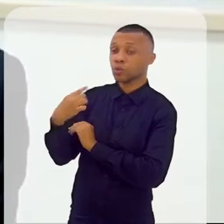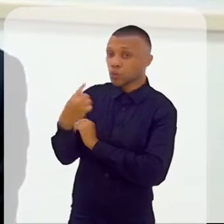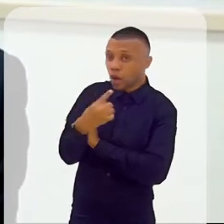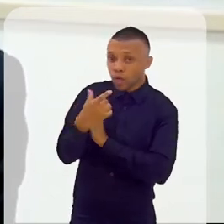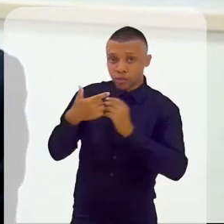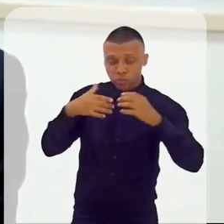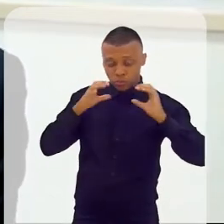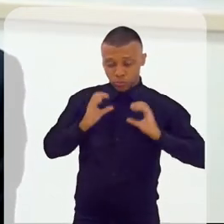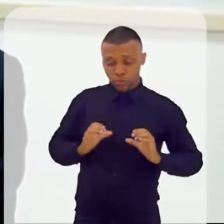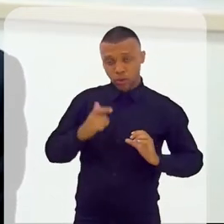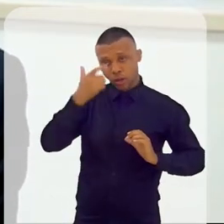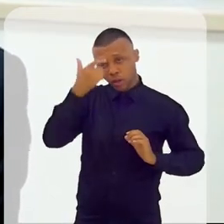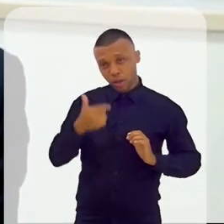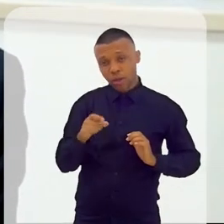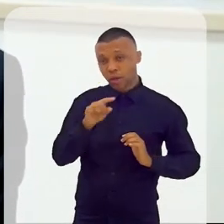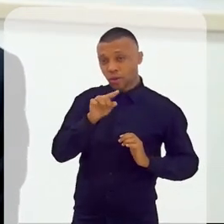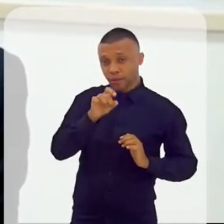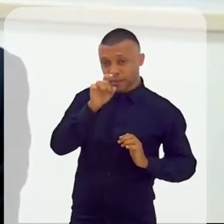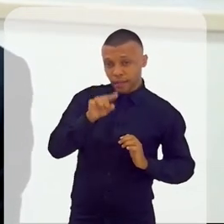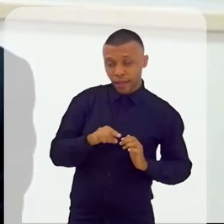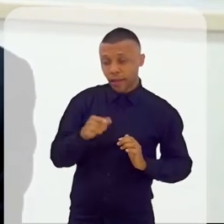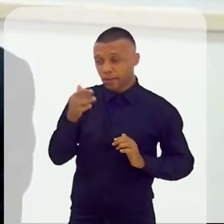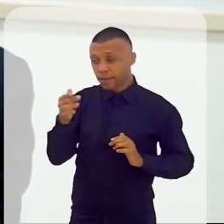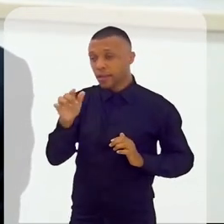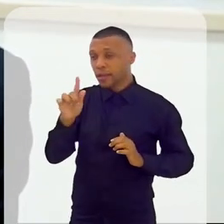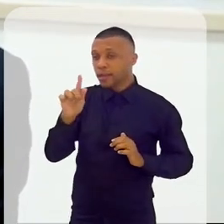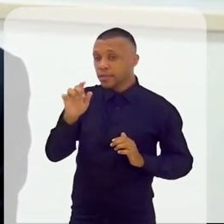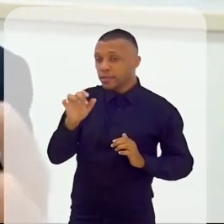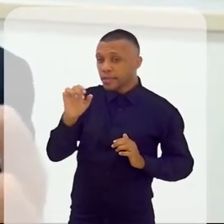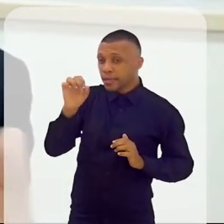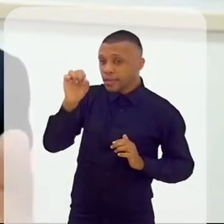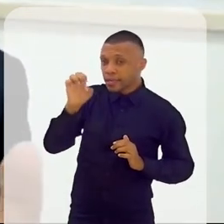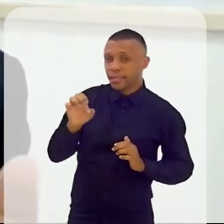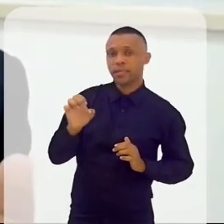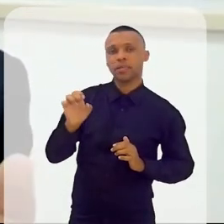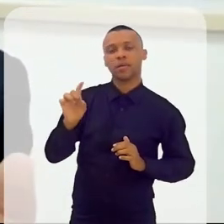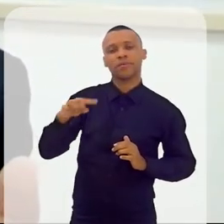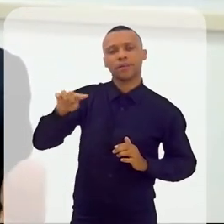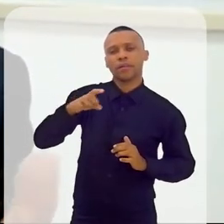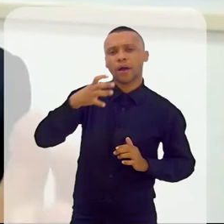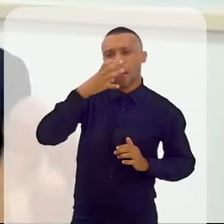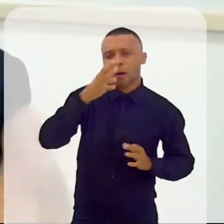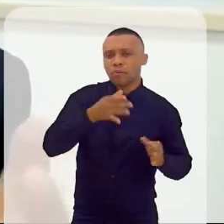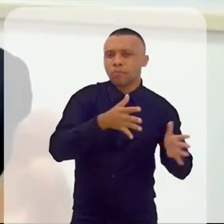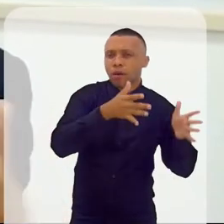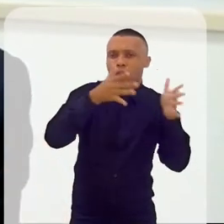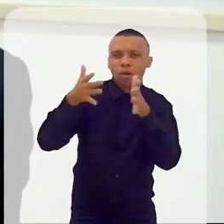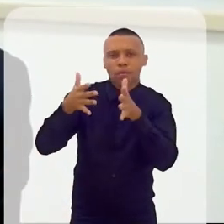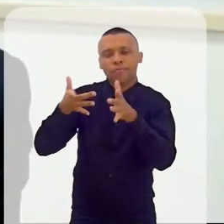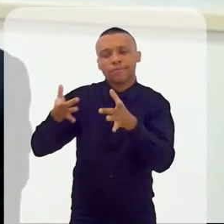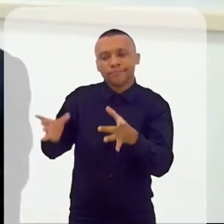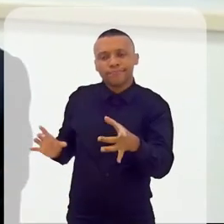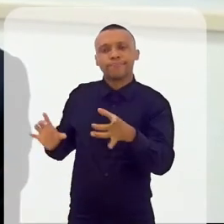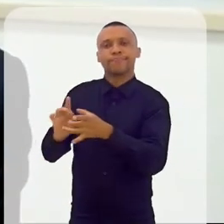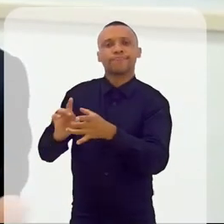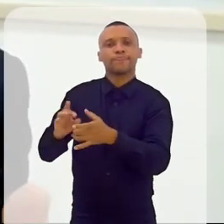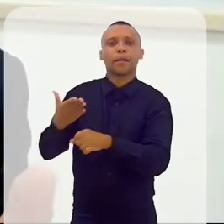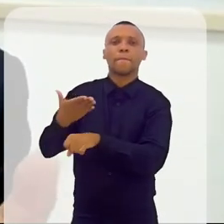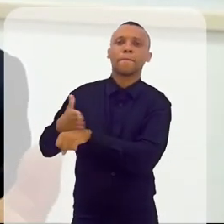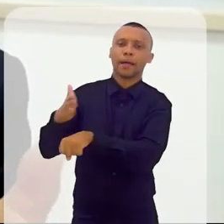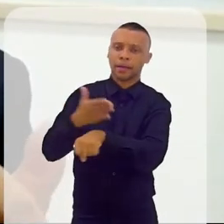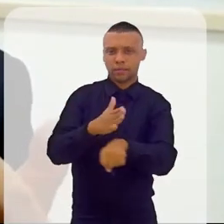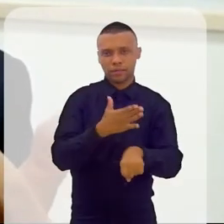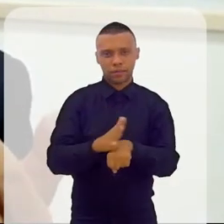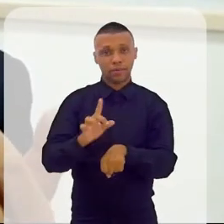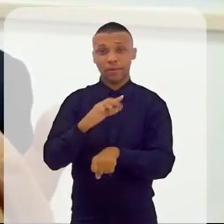enquanto cidadãos, eu, Zé Guilherme, você, Geise, todos esses que estão nos ouvindo, implementam, colocam em prática, a gente